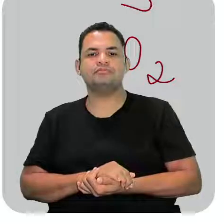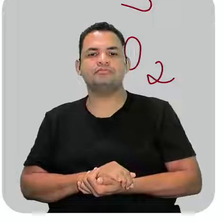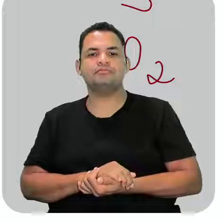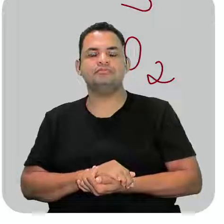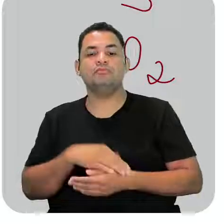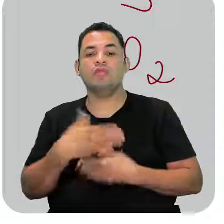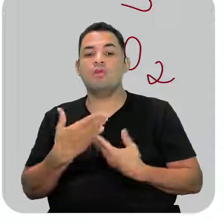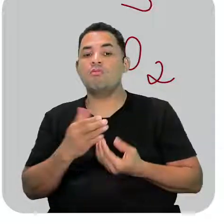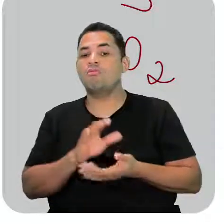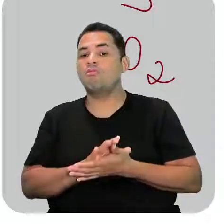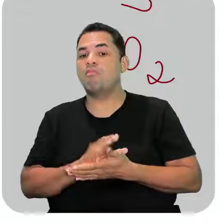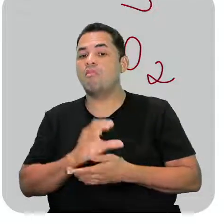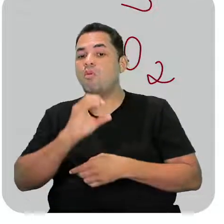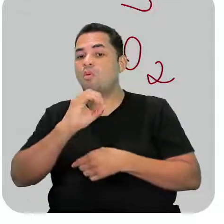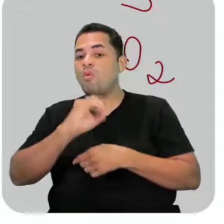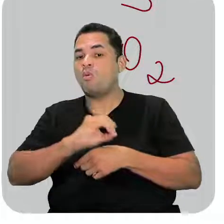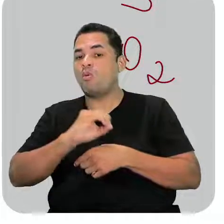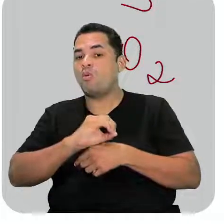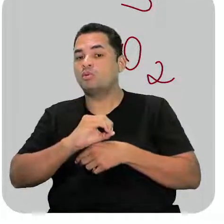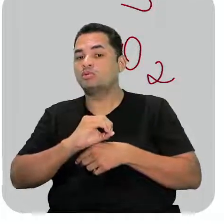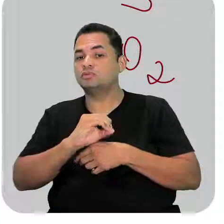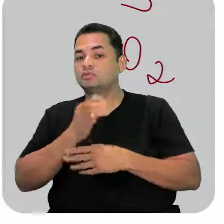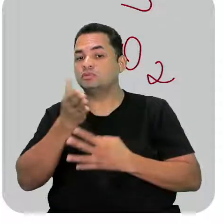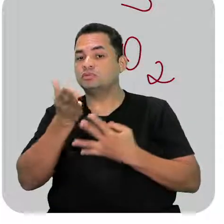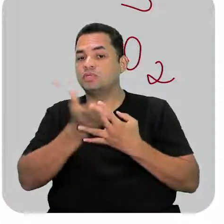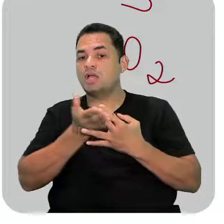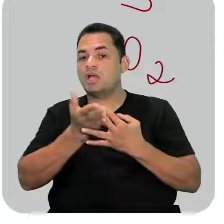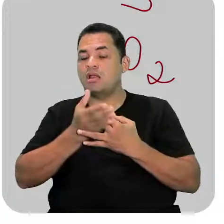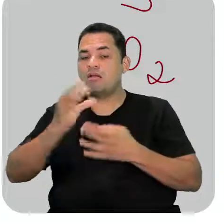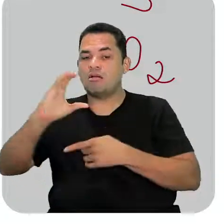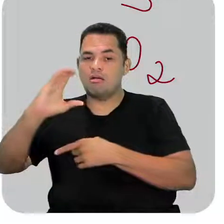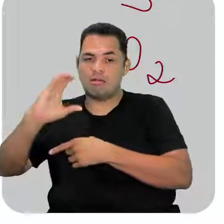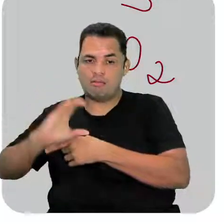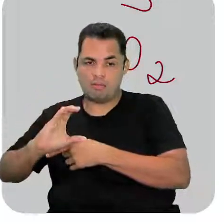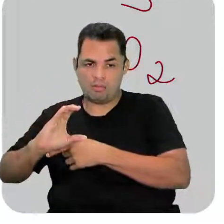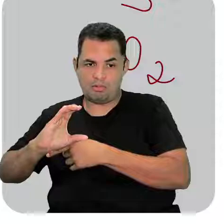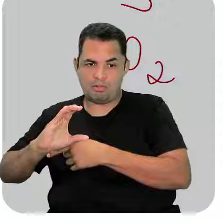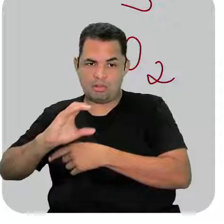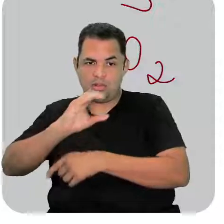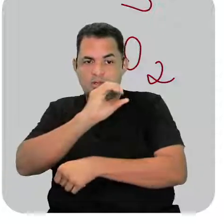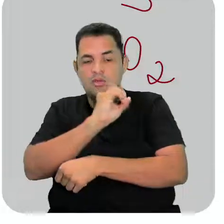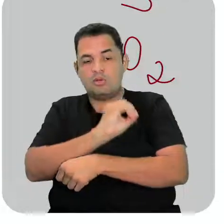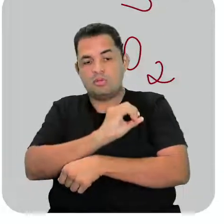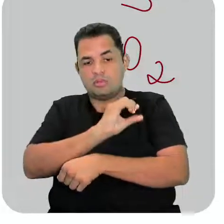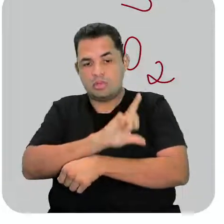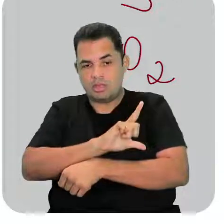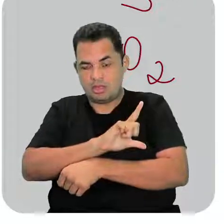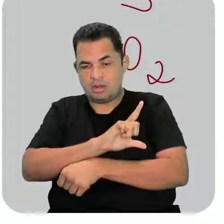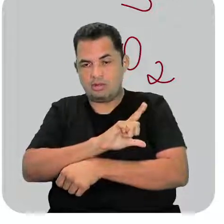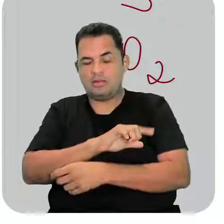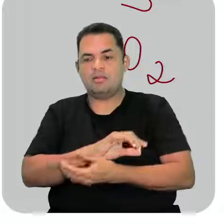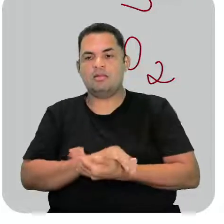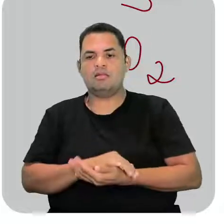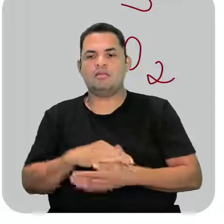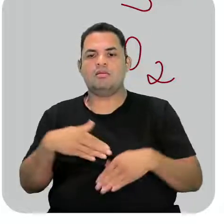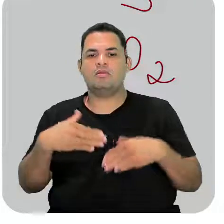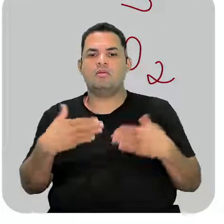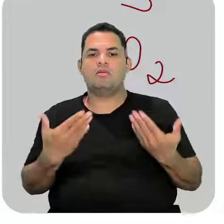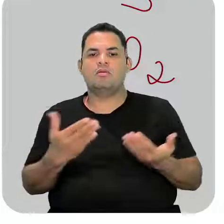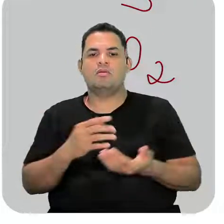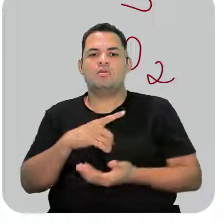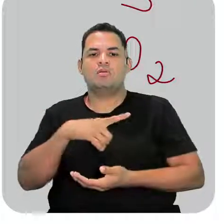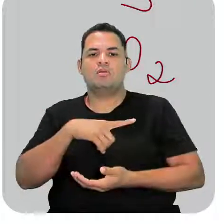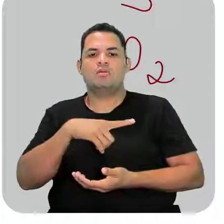dois átomos de carbono, ele é um éter. Olha o ácido carboxílico aqui, a função. Que é quando a gente tem